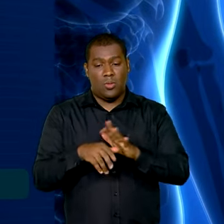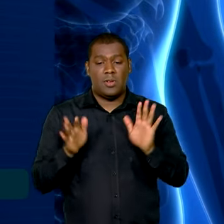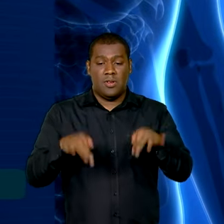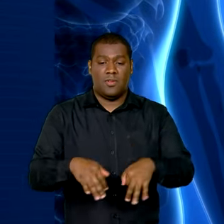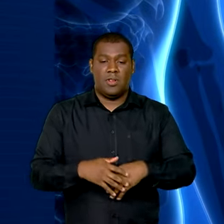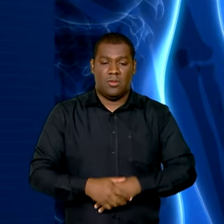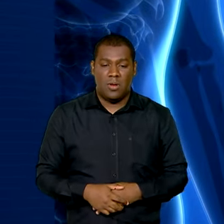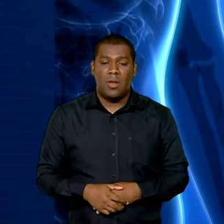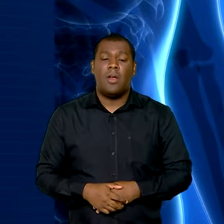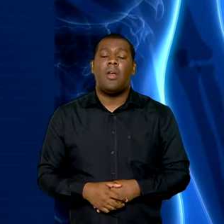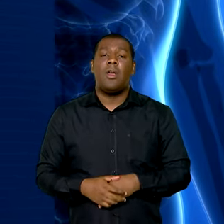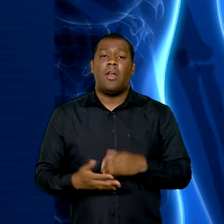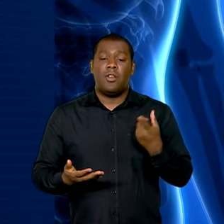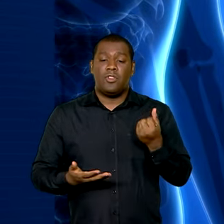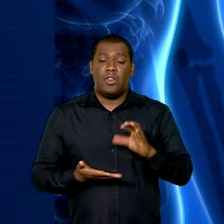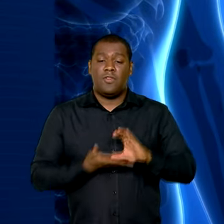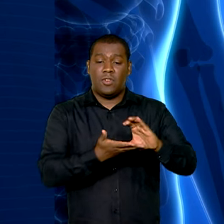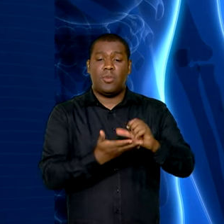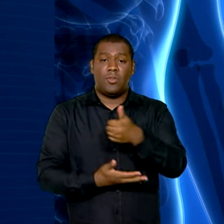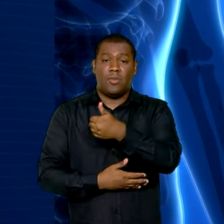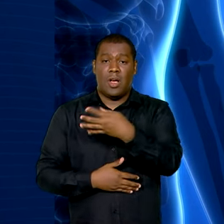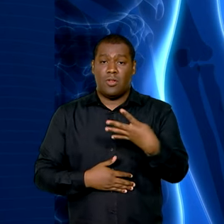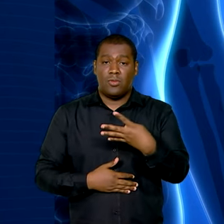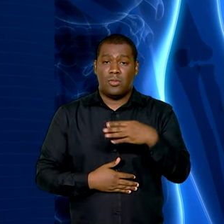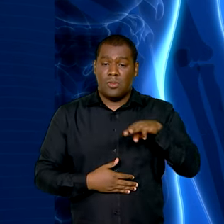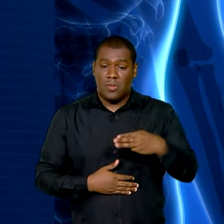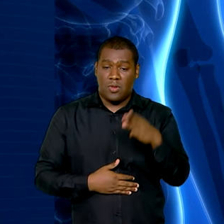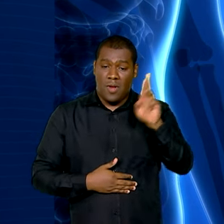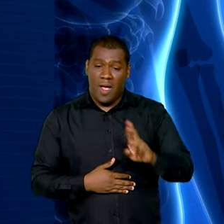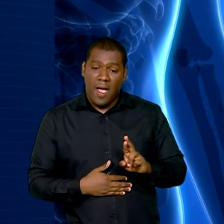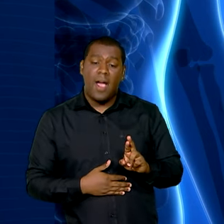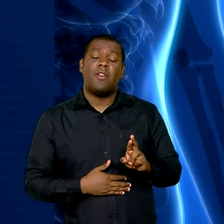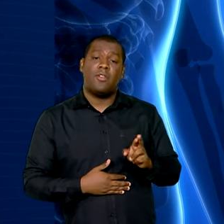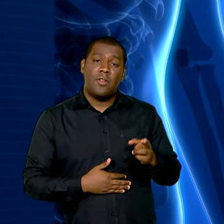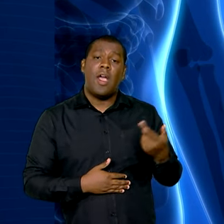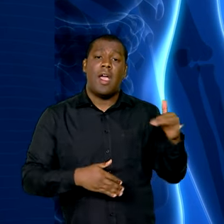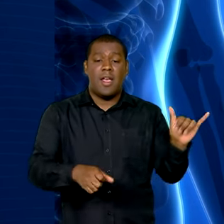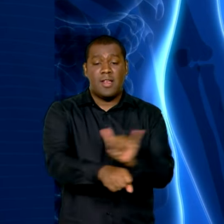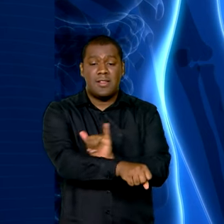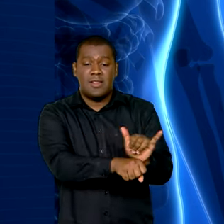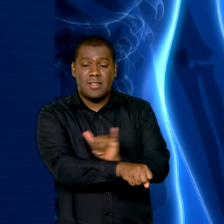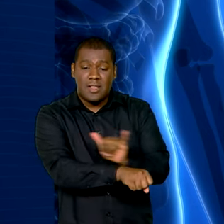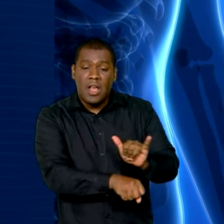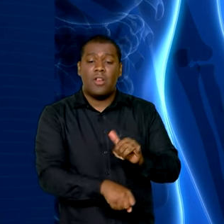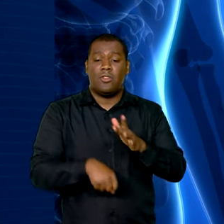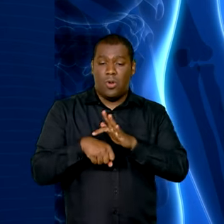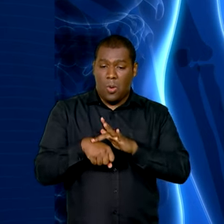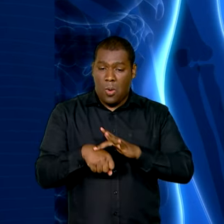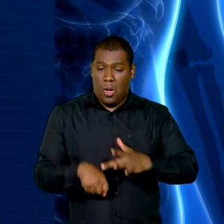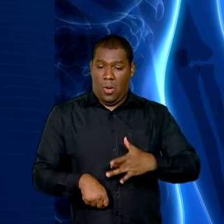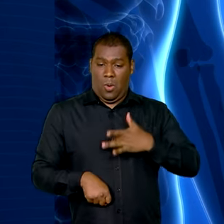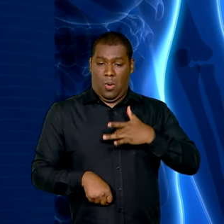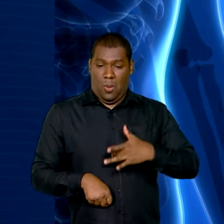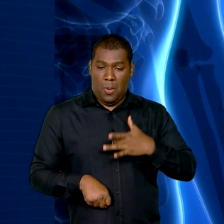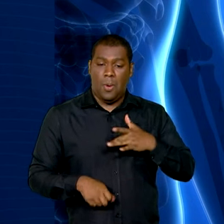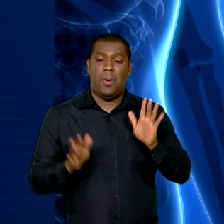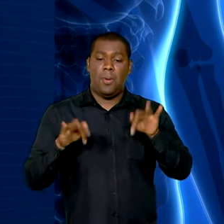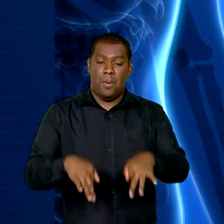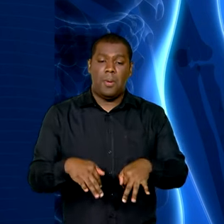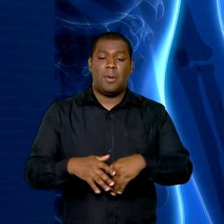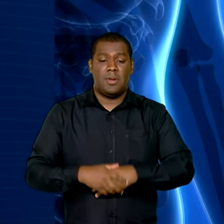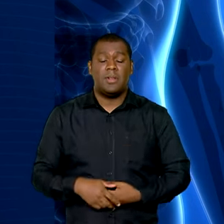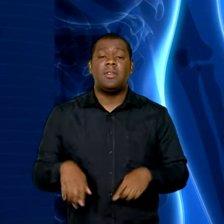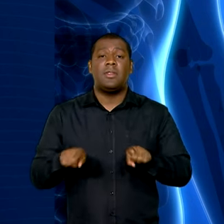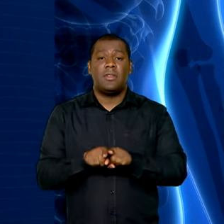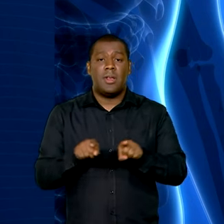serão destinados às ações de vigilância, prevenção e eliminação da doença. Pesquisa e desenvolvimento